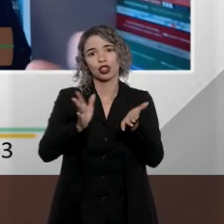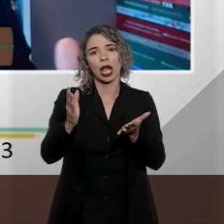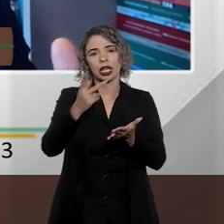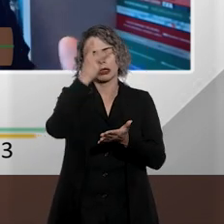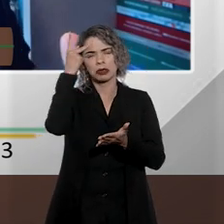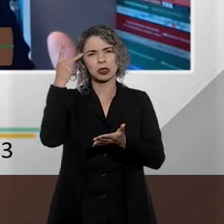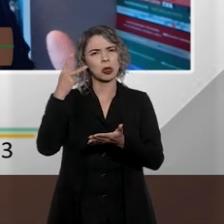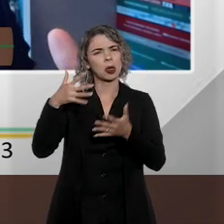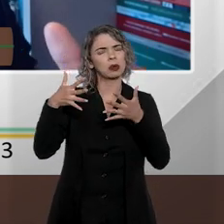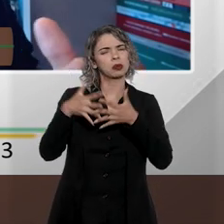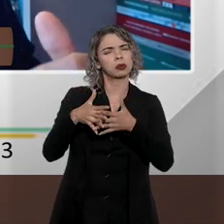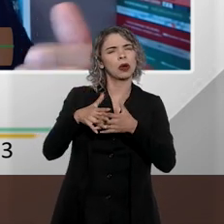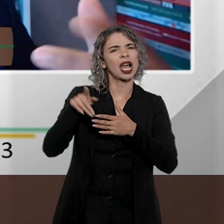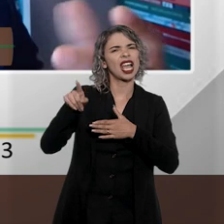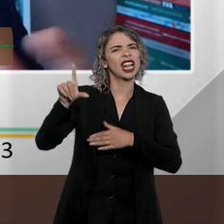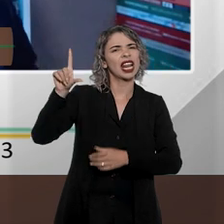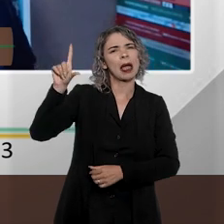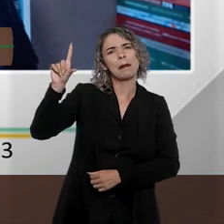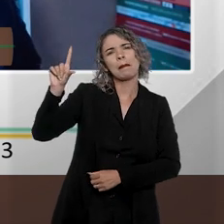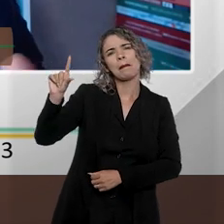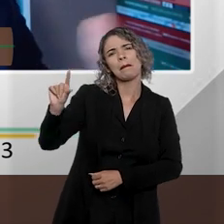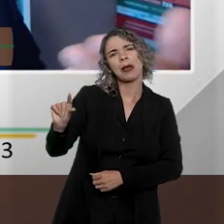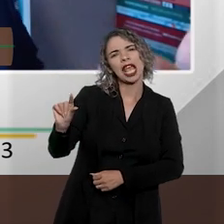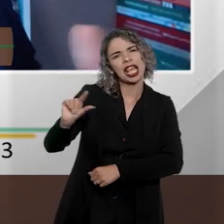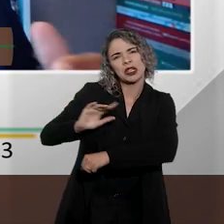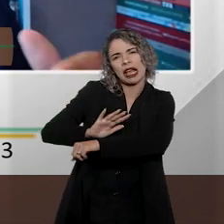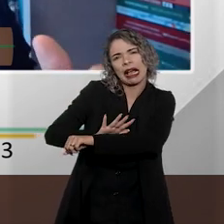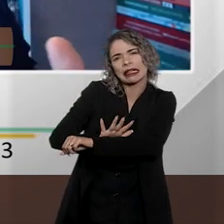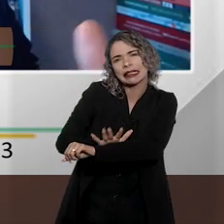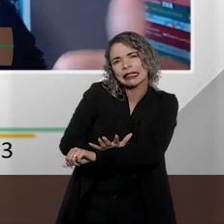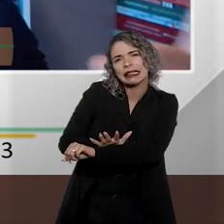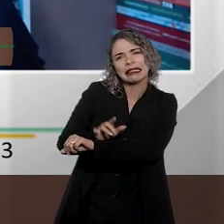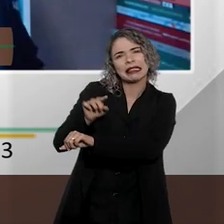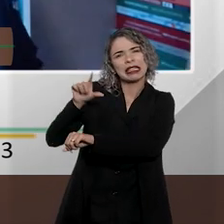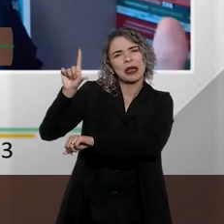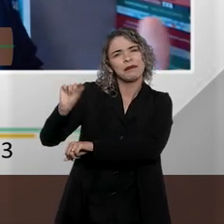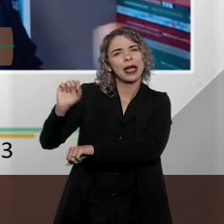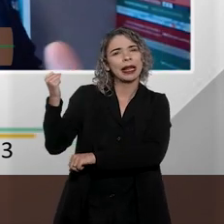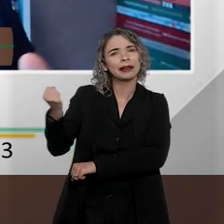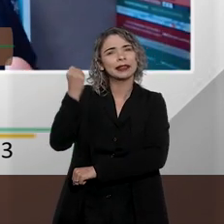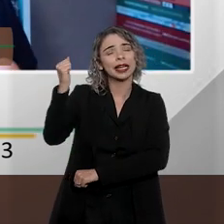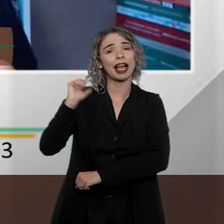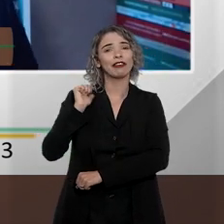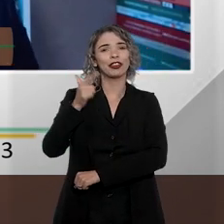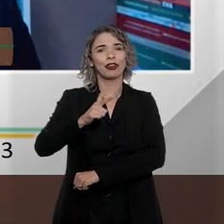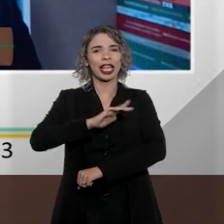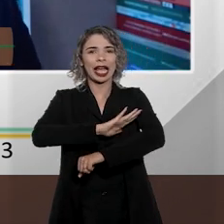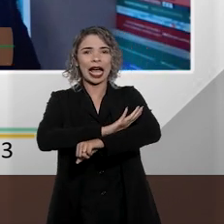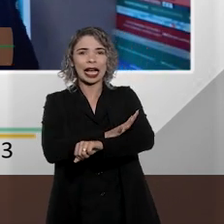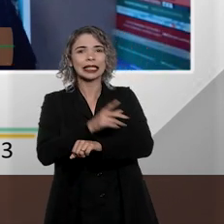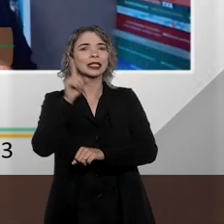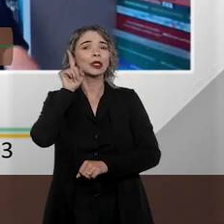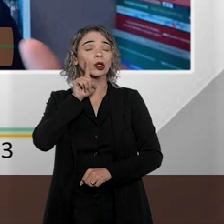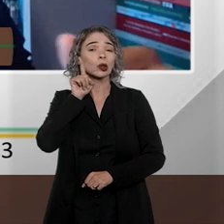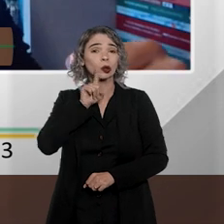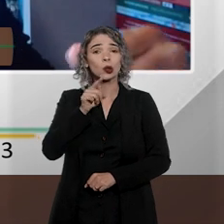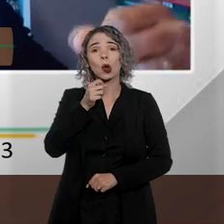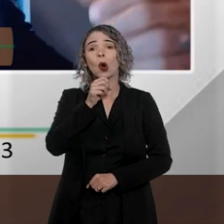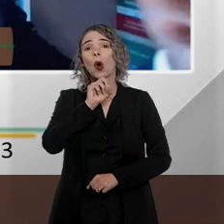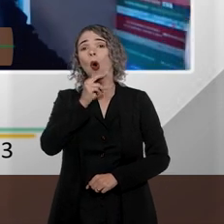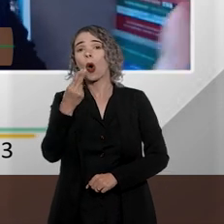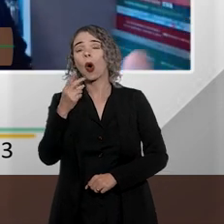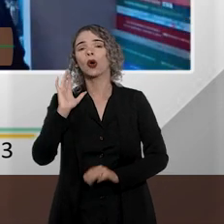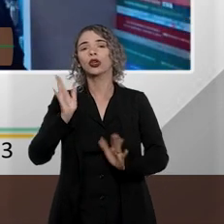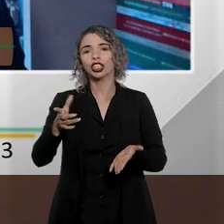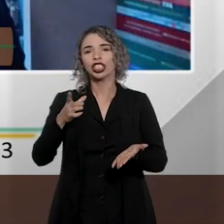pessoas confundem, dizem que ele é menos racismo, ou é menos grave do que o racismo, por exemplo, nos Estados Unidos, ou do que